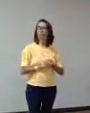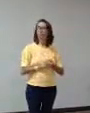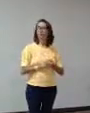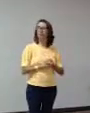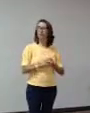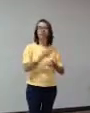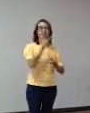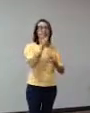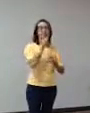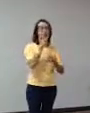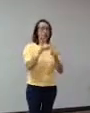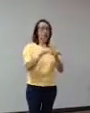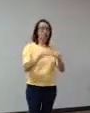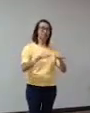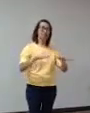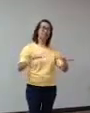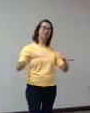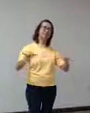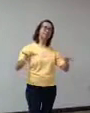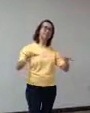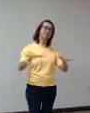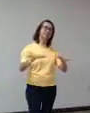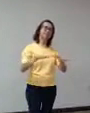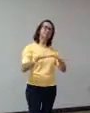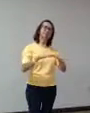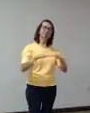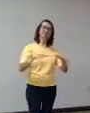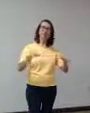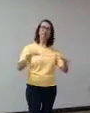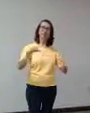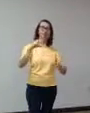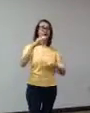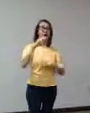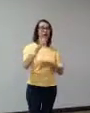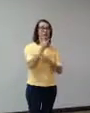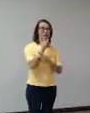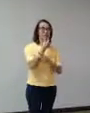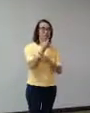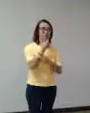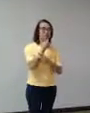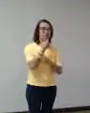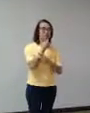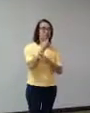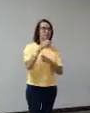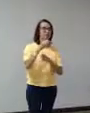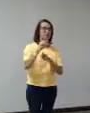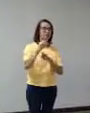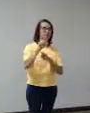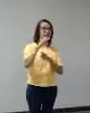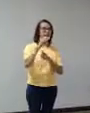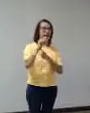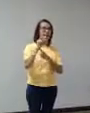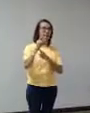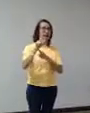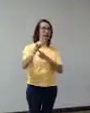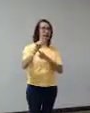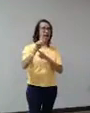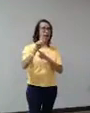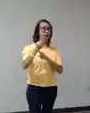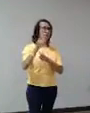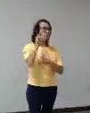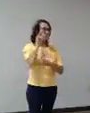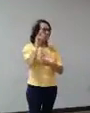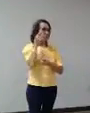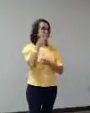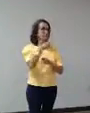tocando o piano e o Cacá, Carlos Sena, estava lá e eu comecei a conversar com ele e a gente dialogou um